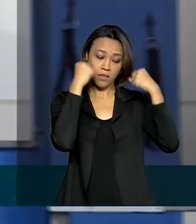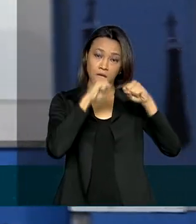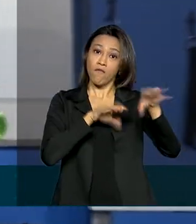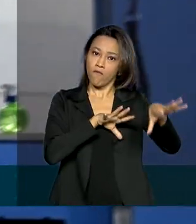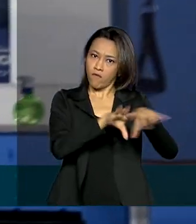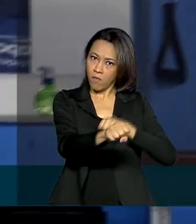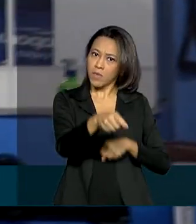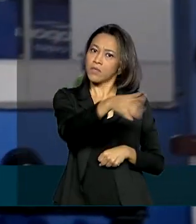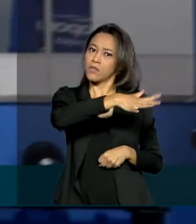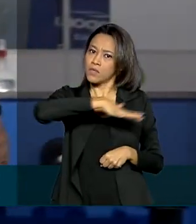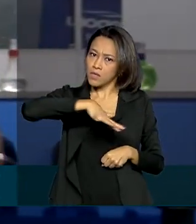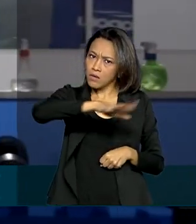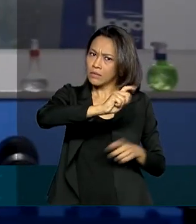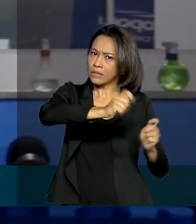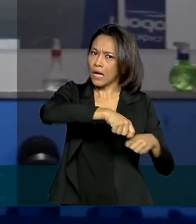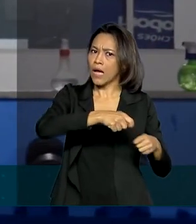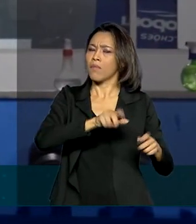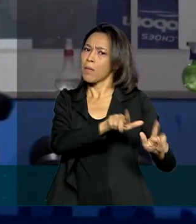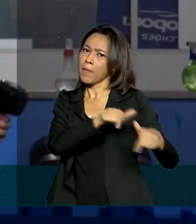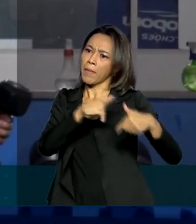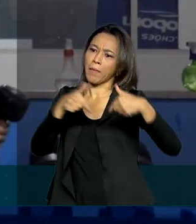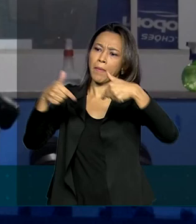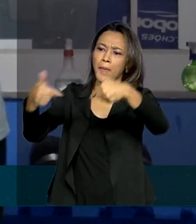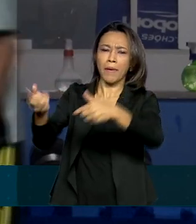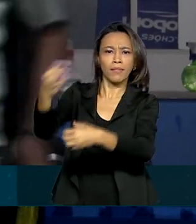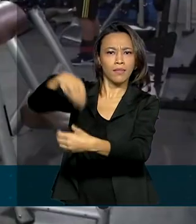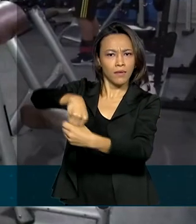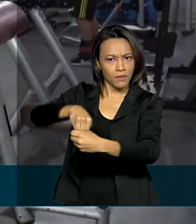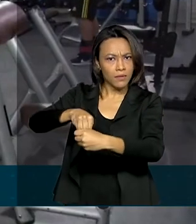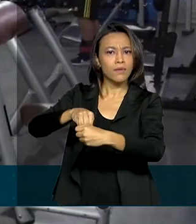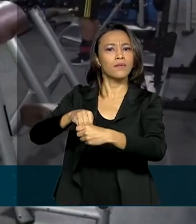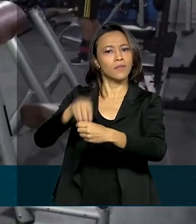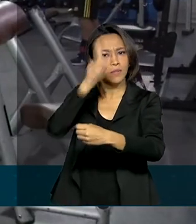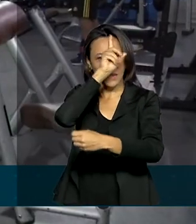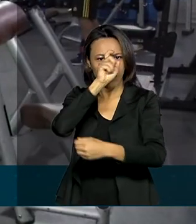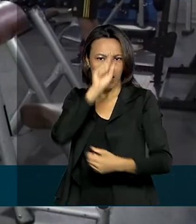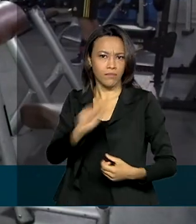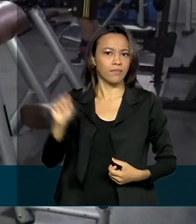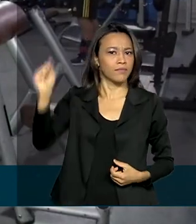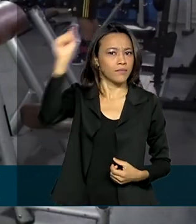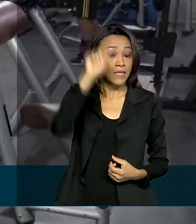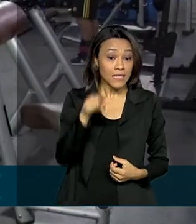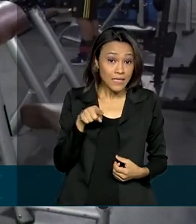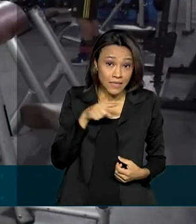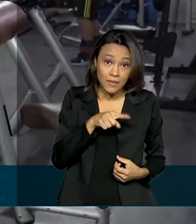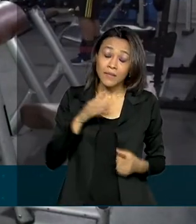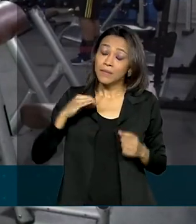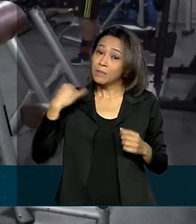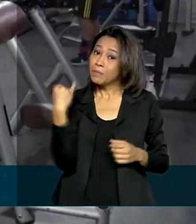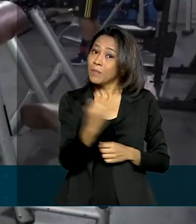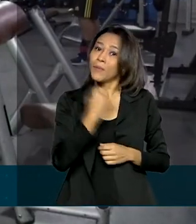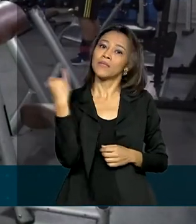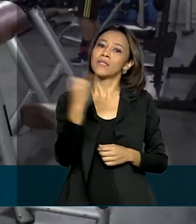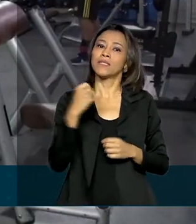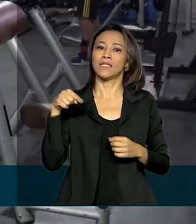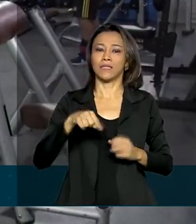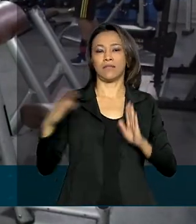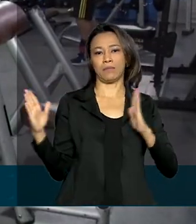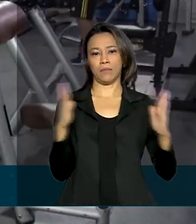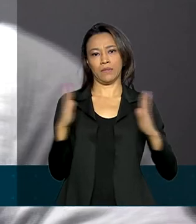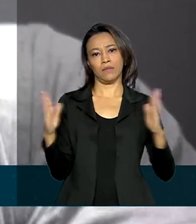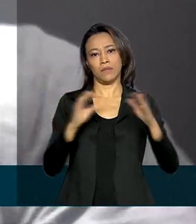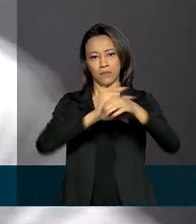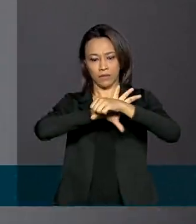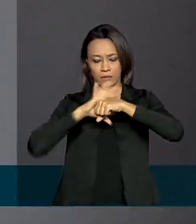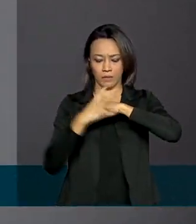para atuar na linha de frente dentro dos hospitais e são um reforço importante em momentos como este da pandemia